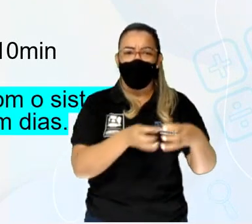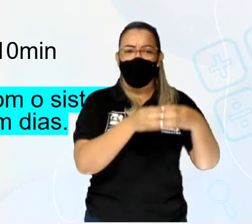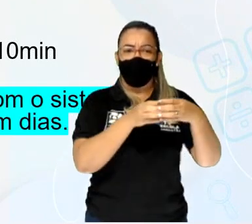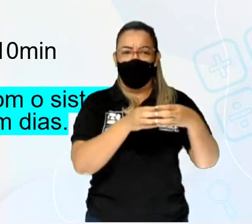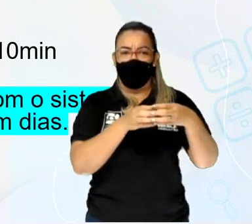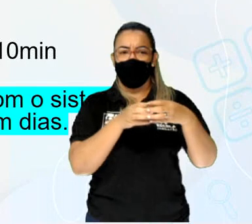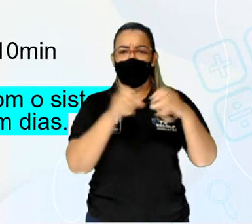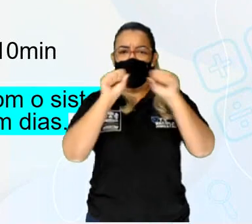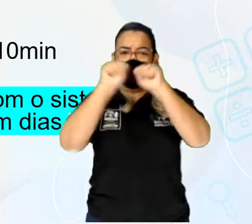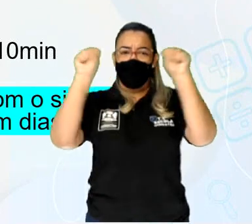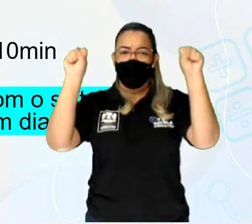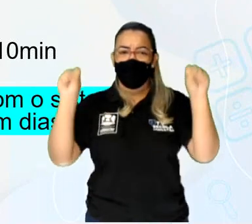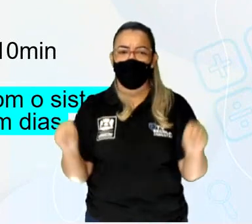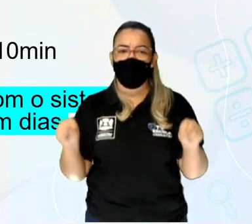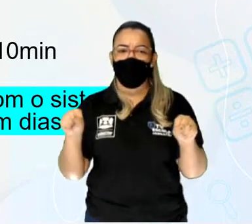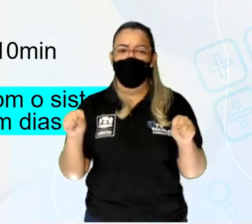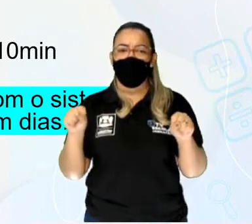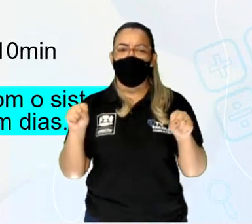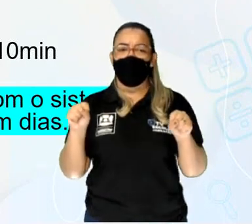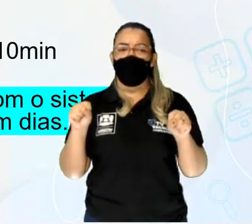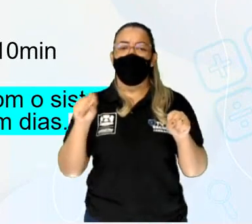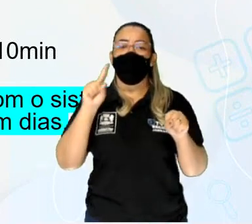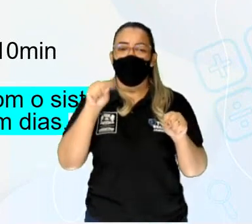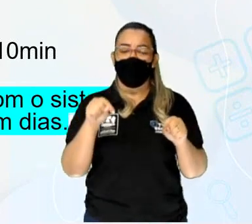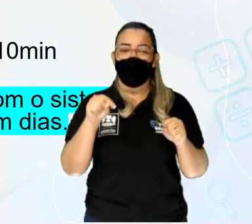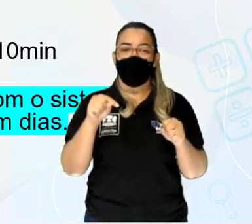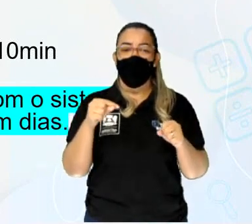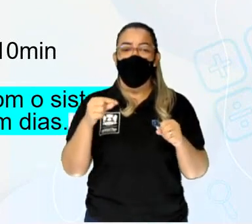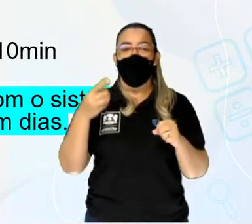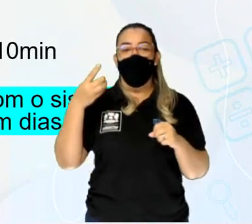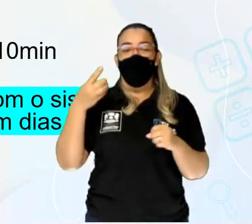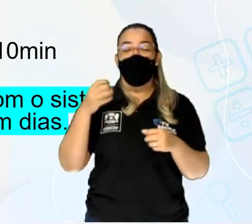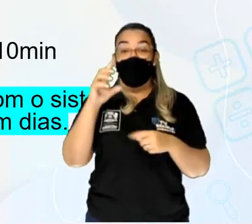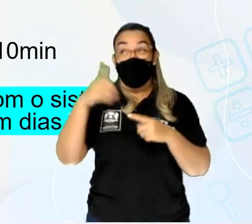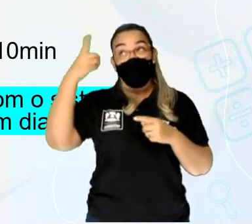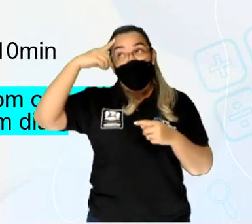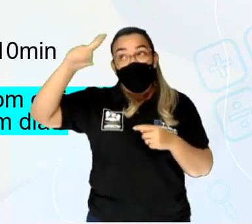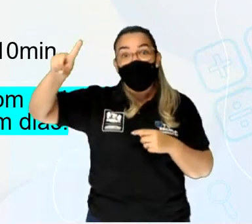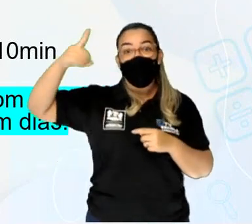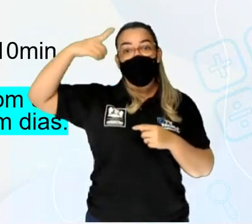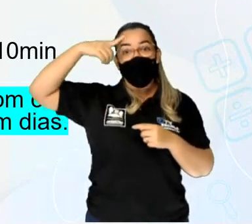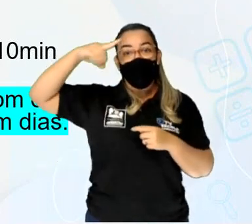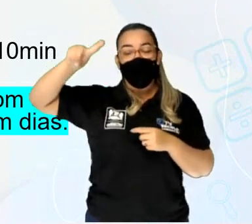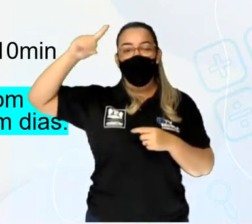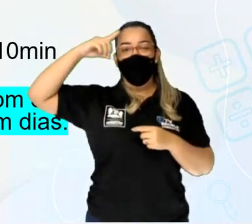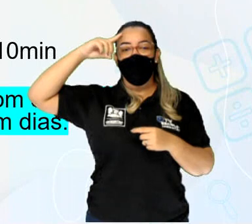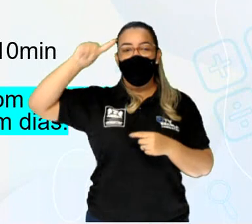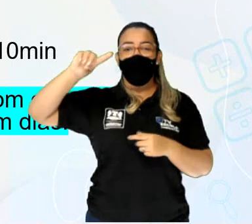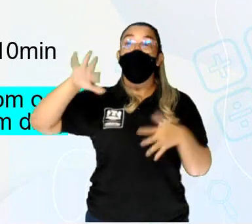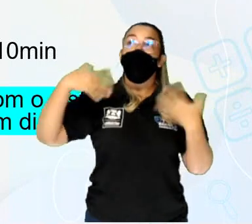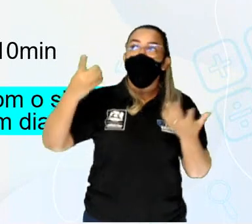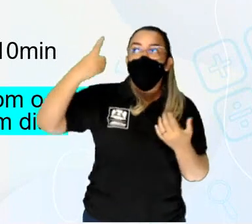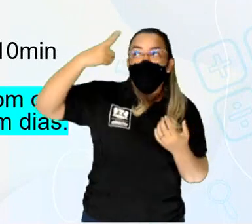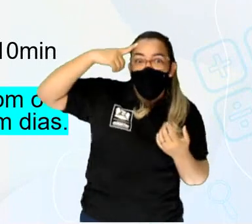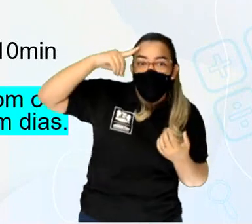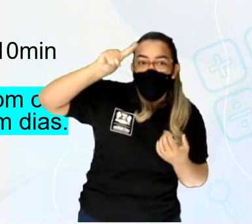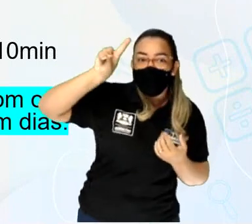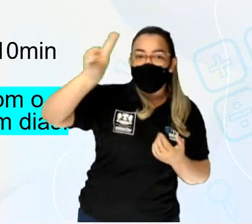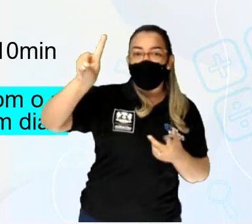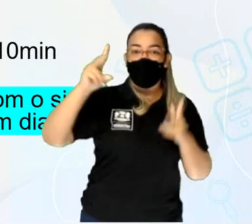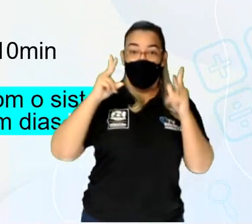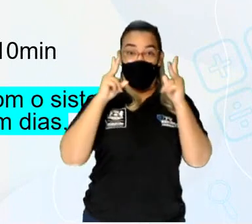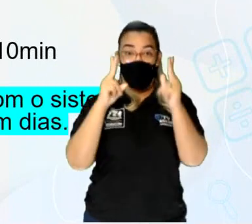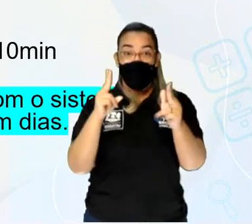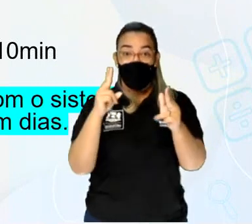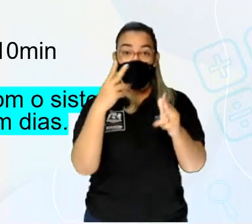de acordo com o sistema sexagesimal. Elas são agrupadas em dias. Então, um dia é igual a